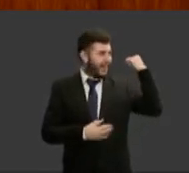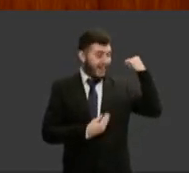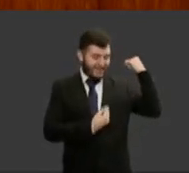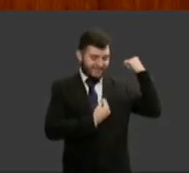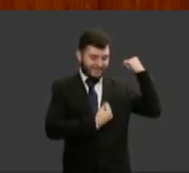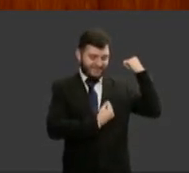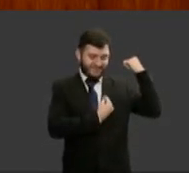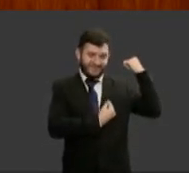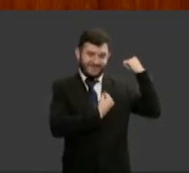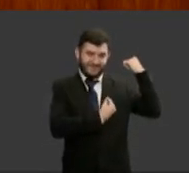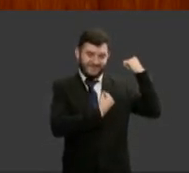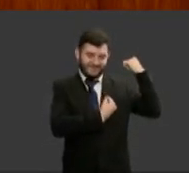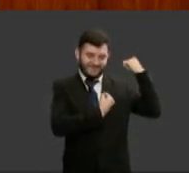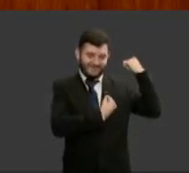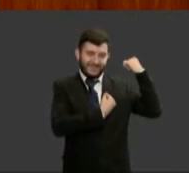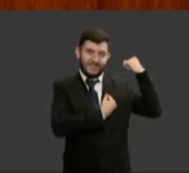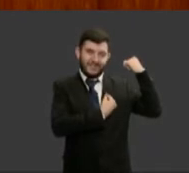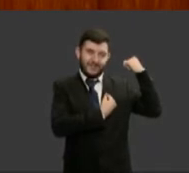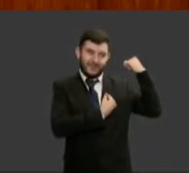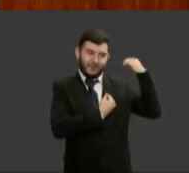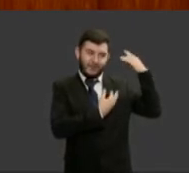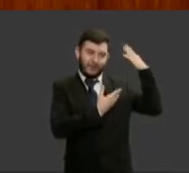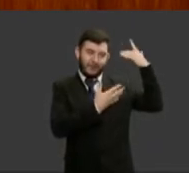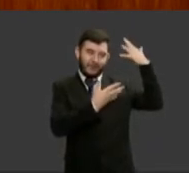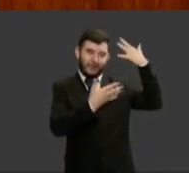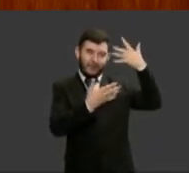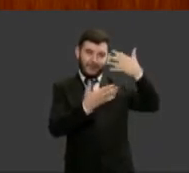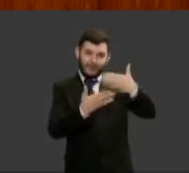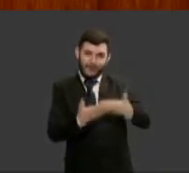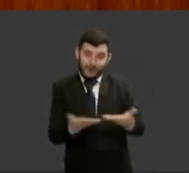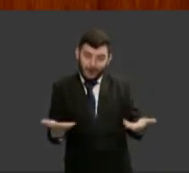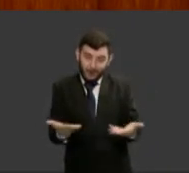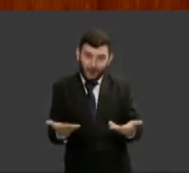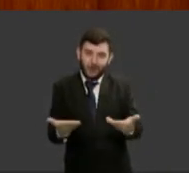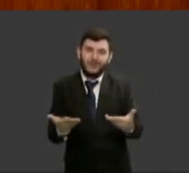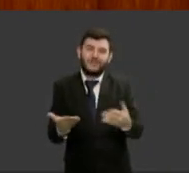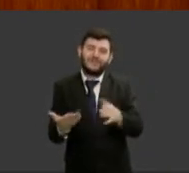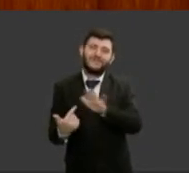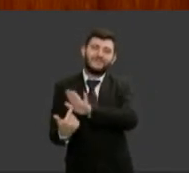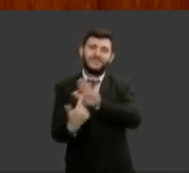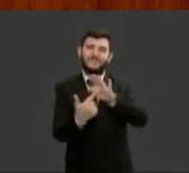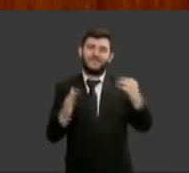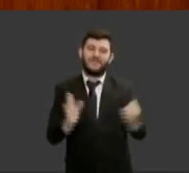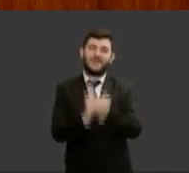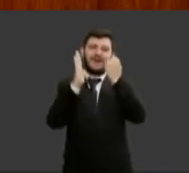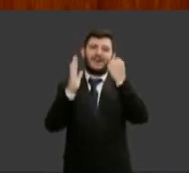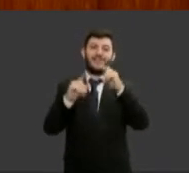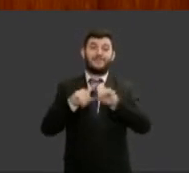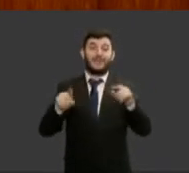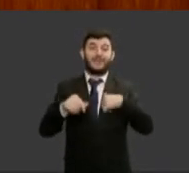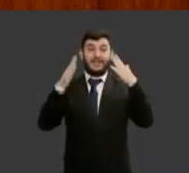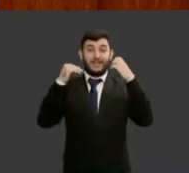viver é a grande sabedoria que eu possa dignificar minha condição de mulher